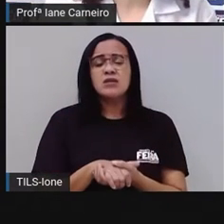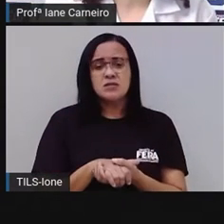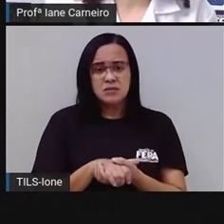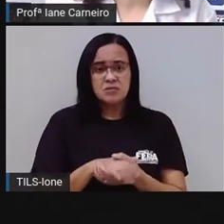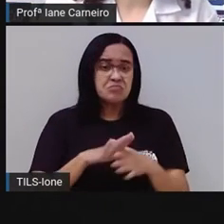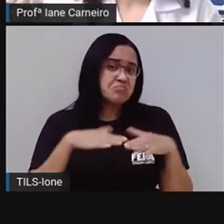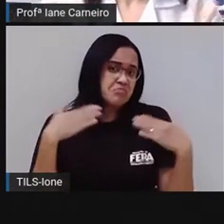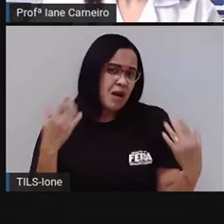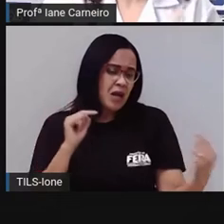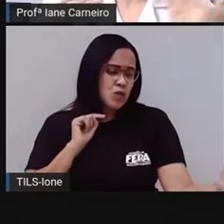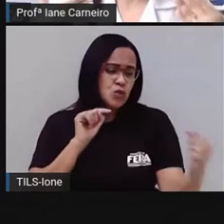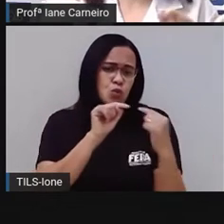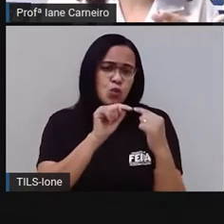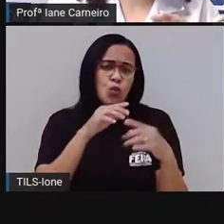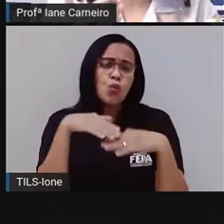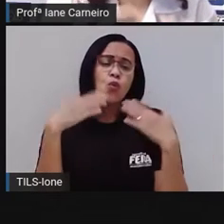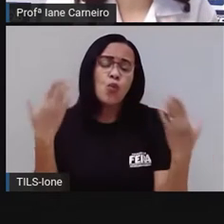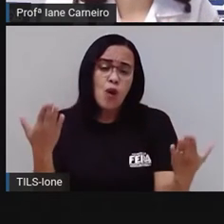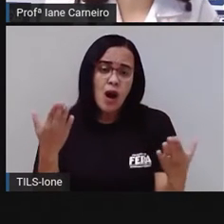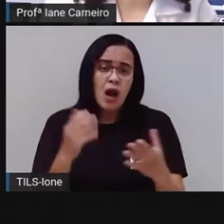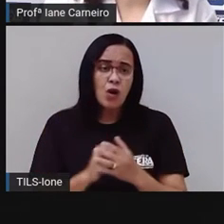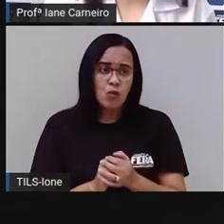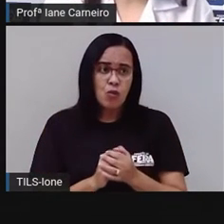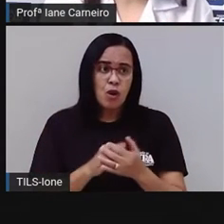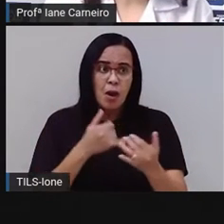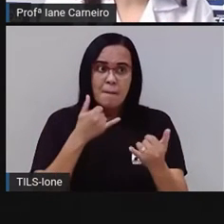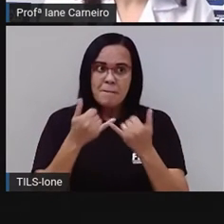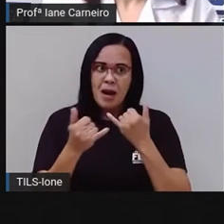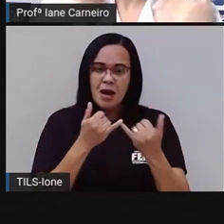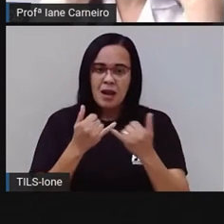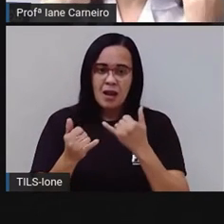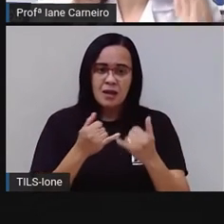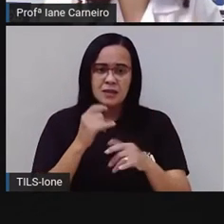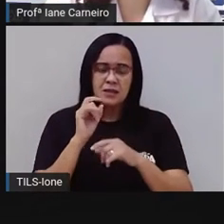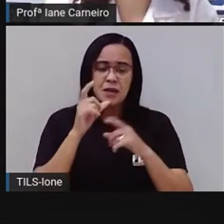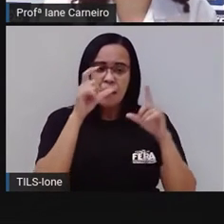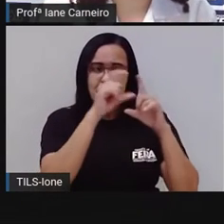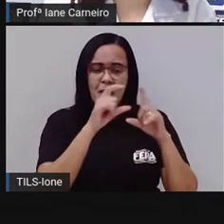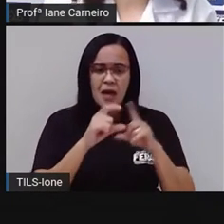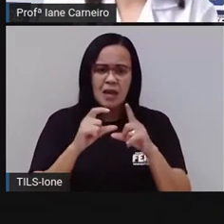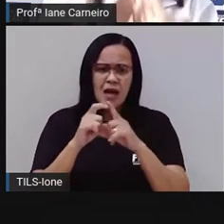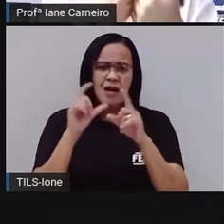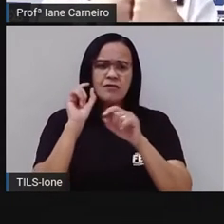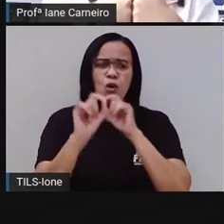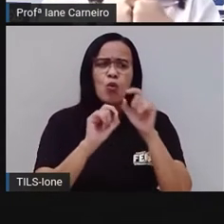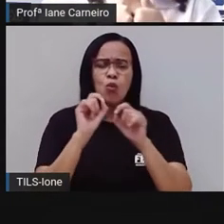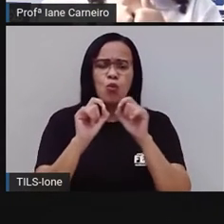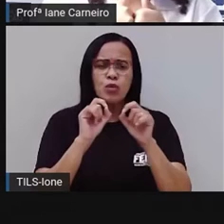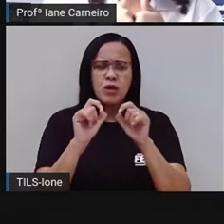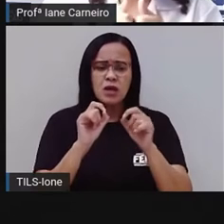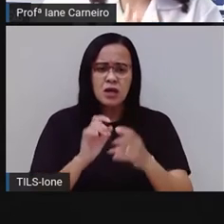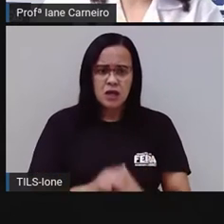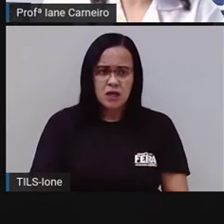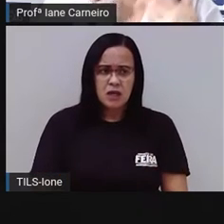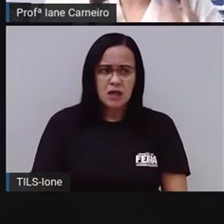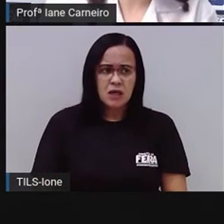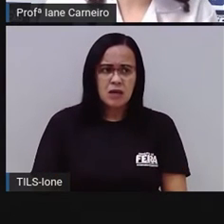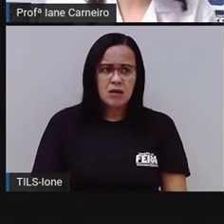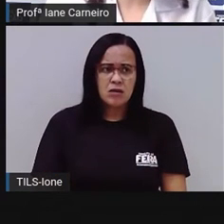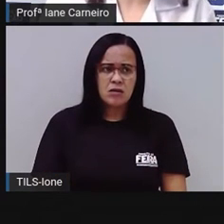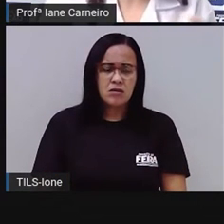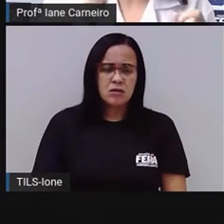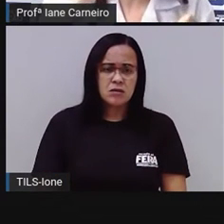motivo, né? As rimas estão nas adivinhas para ajudar. Aqui vai tentar dar